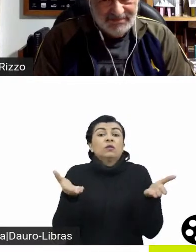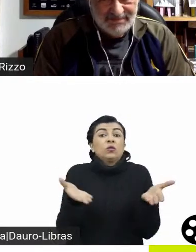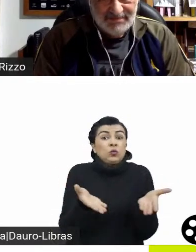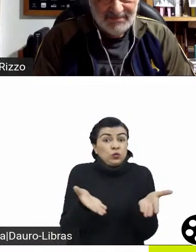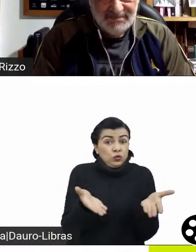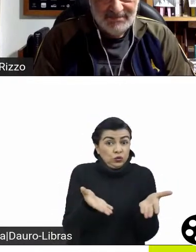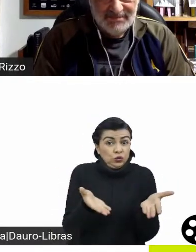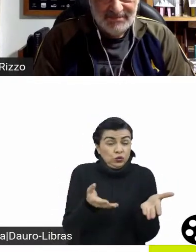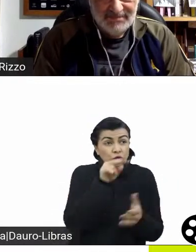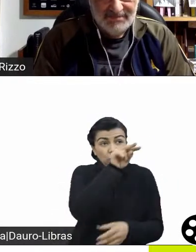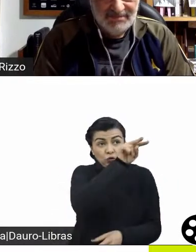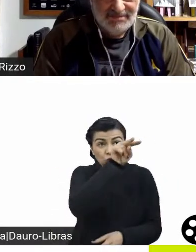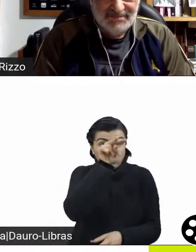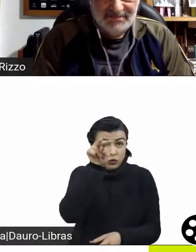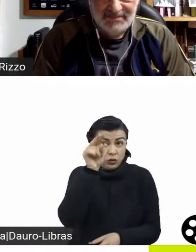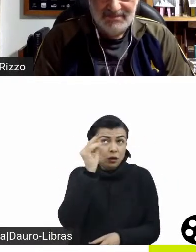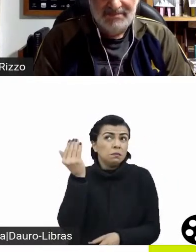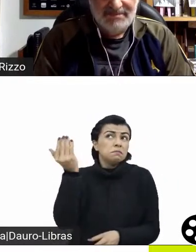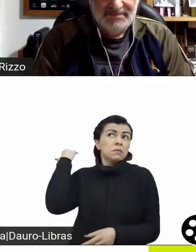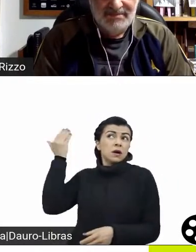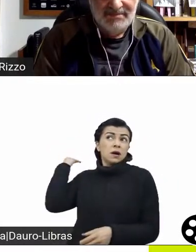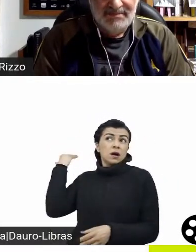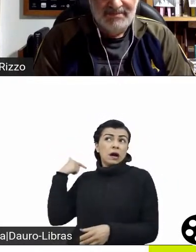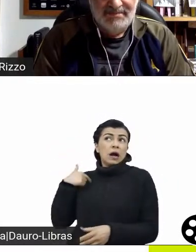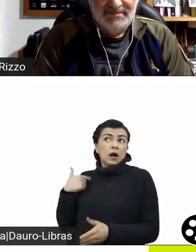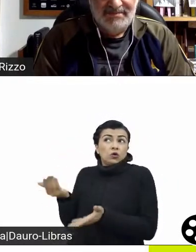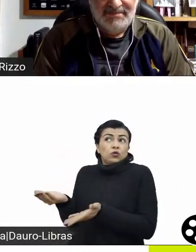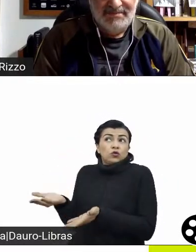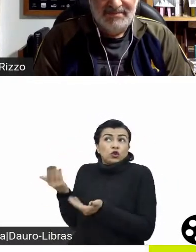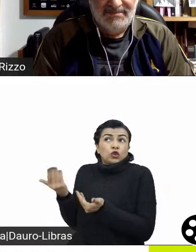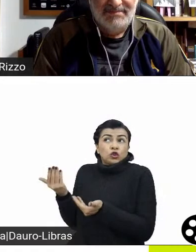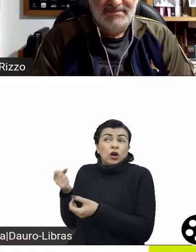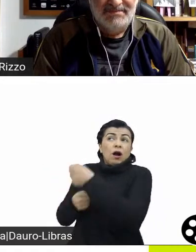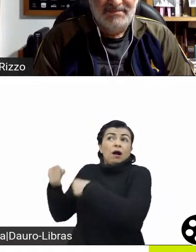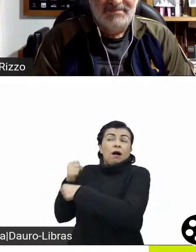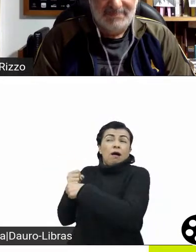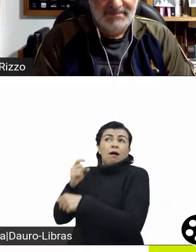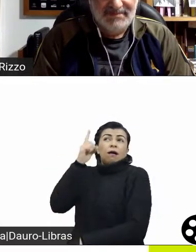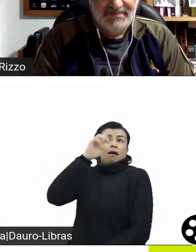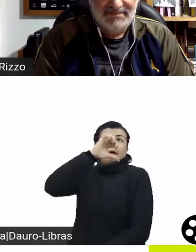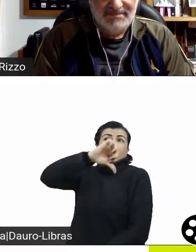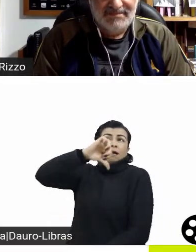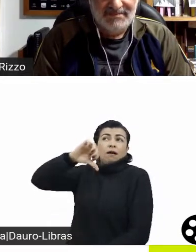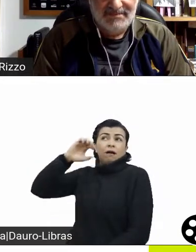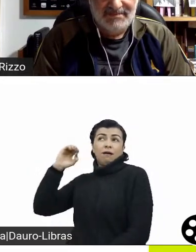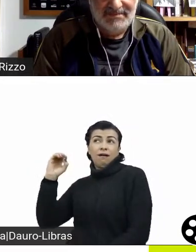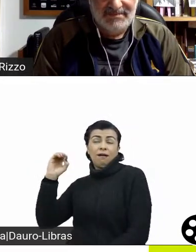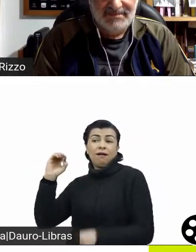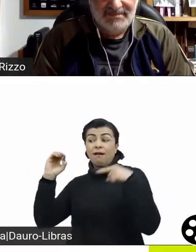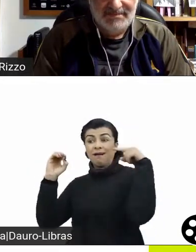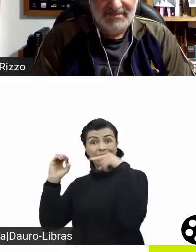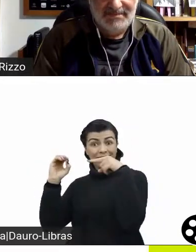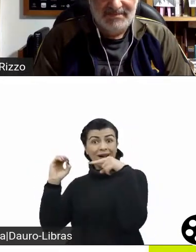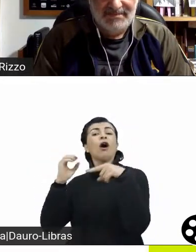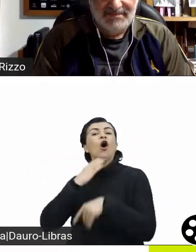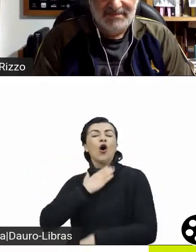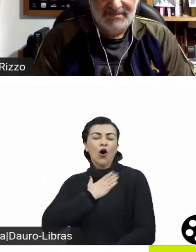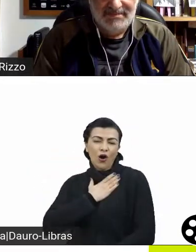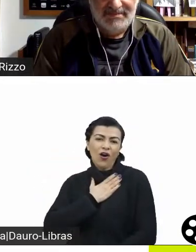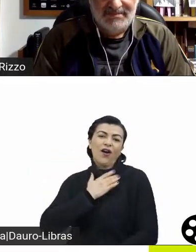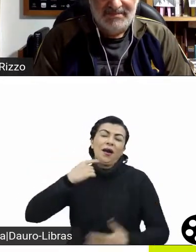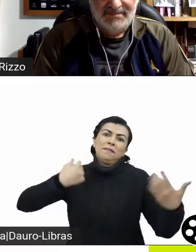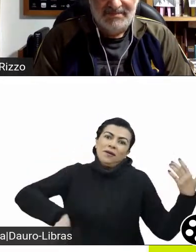nós temos toda uma mudança do cenário musical, o ABBA já havia sido passado adiante, né? Infelizmente, a música tem esses ciclos, e esses ciclos de